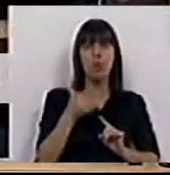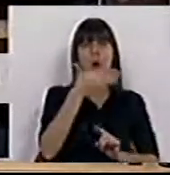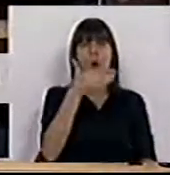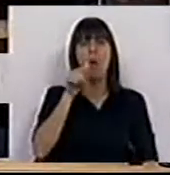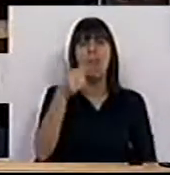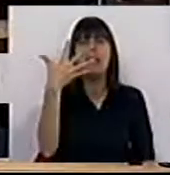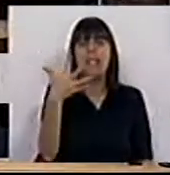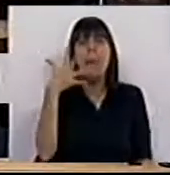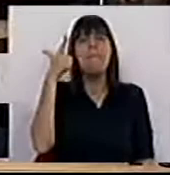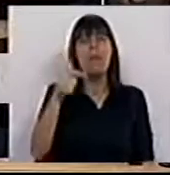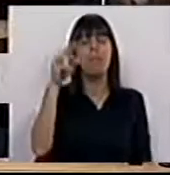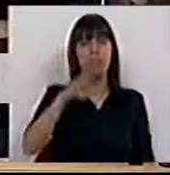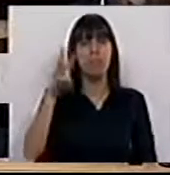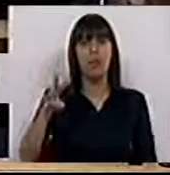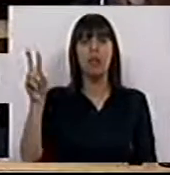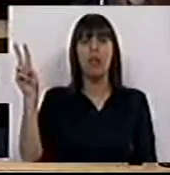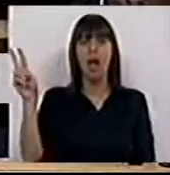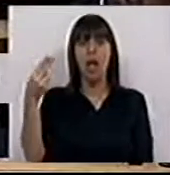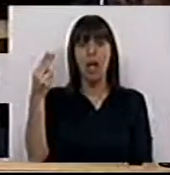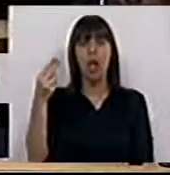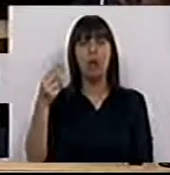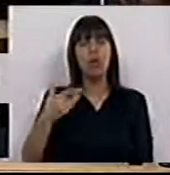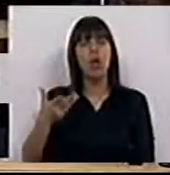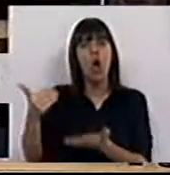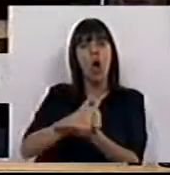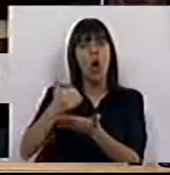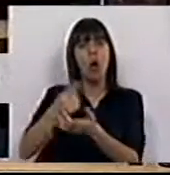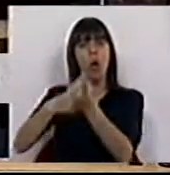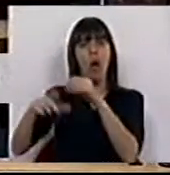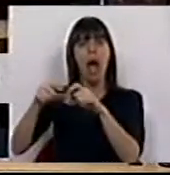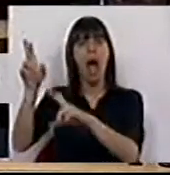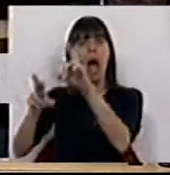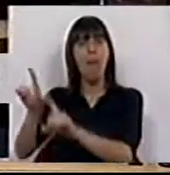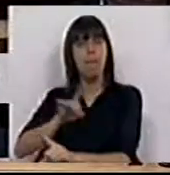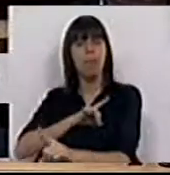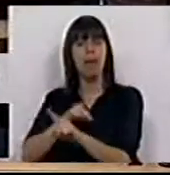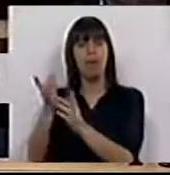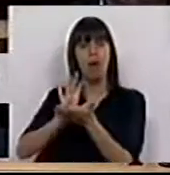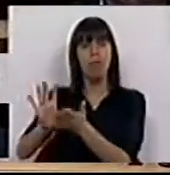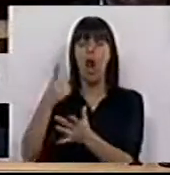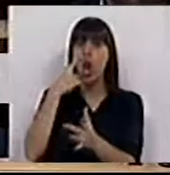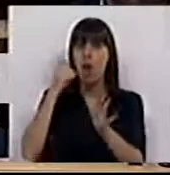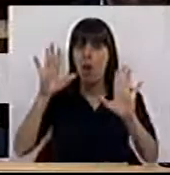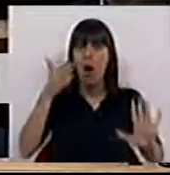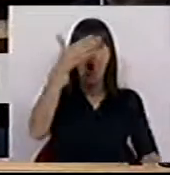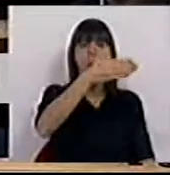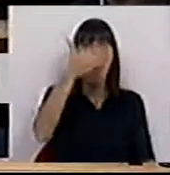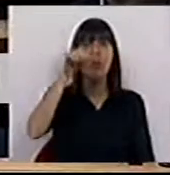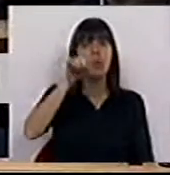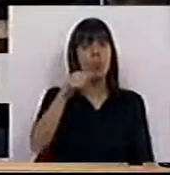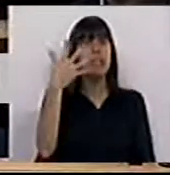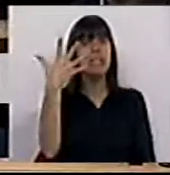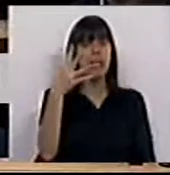11,5 mil milhões de euros em dividendos aos seus acionistas privados. Note-se bem, 11